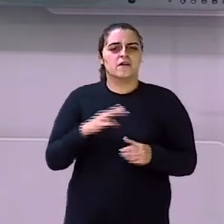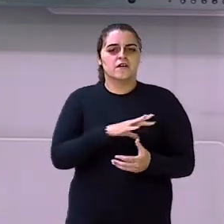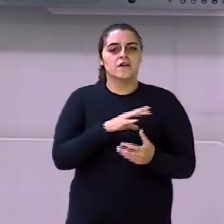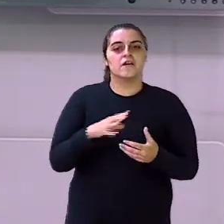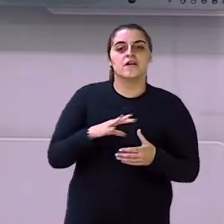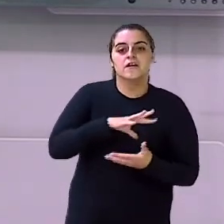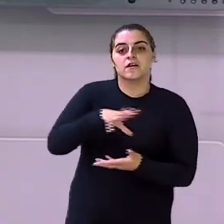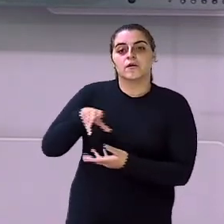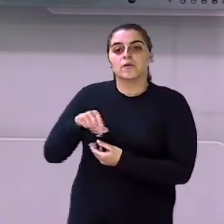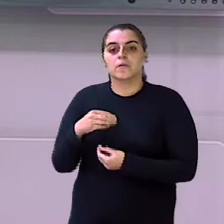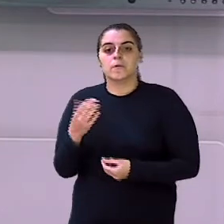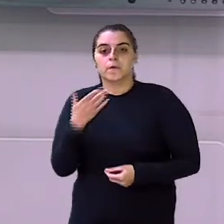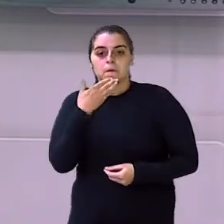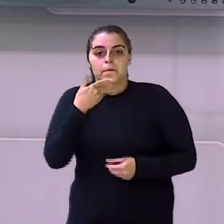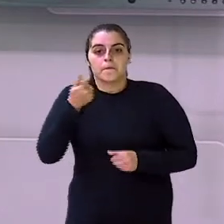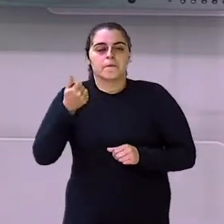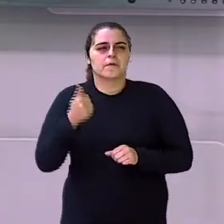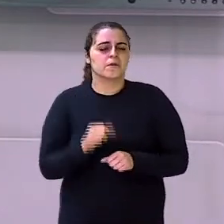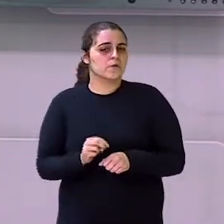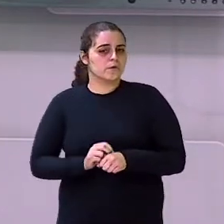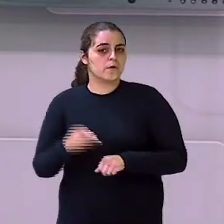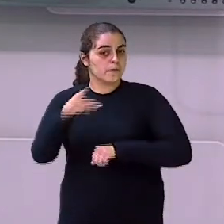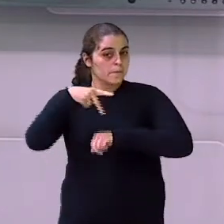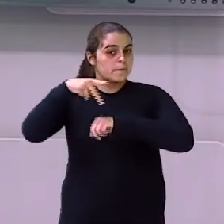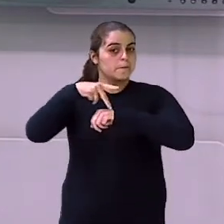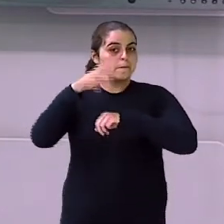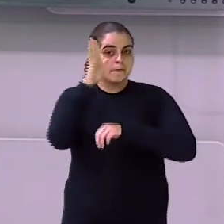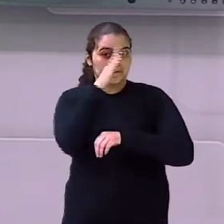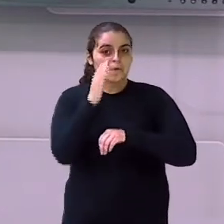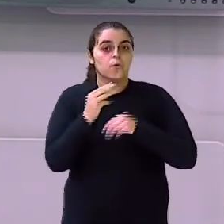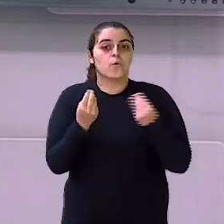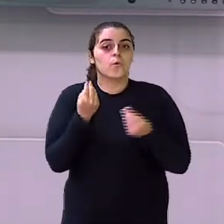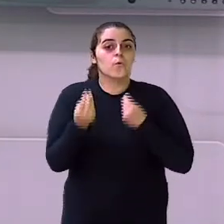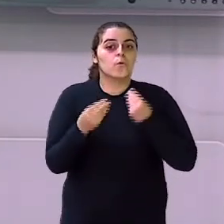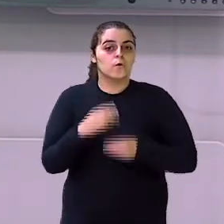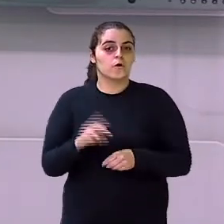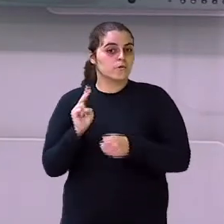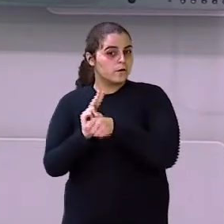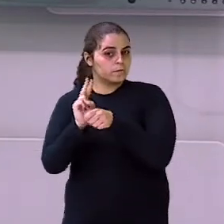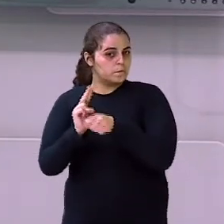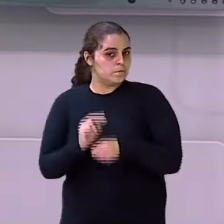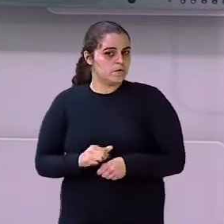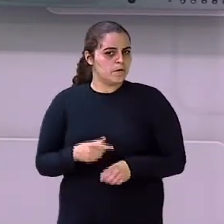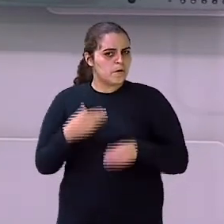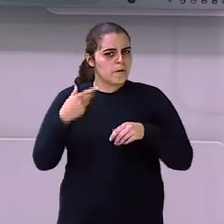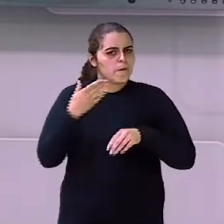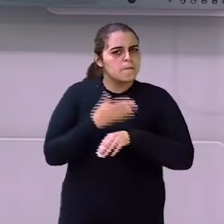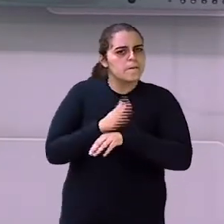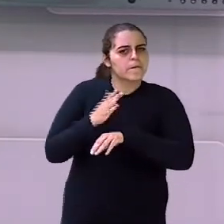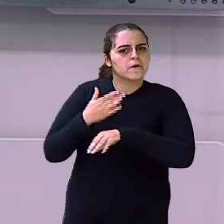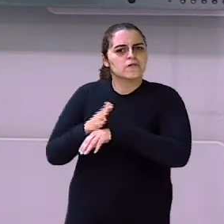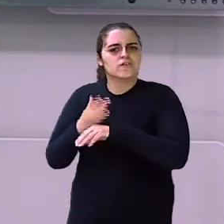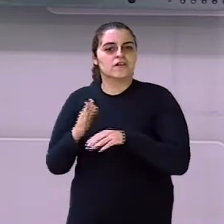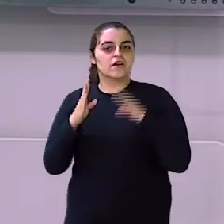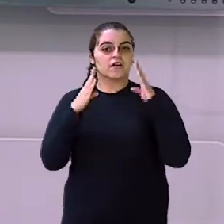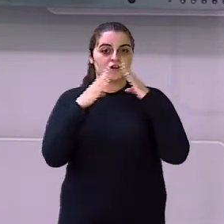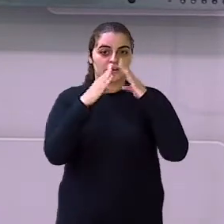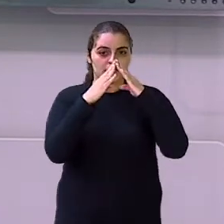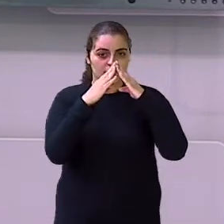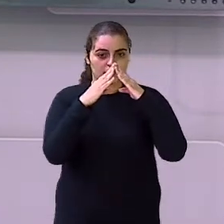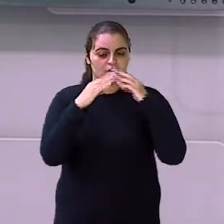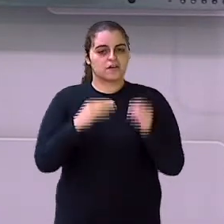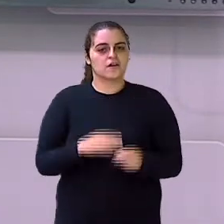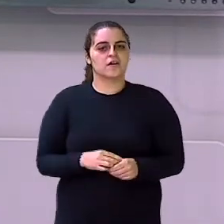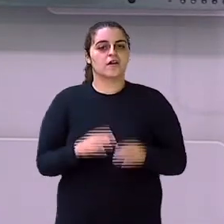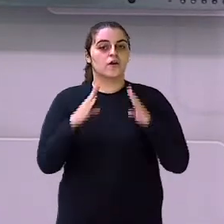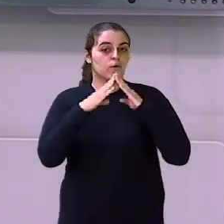Mas você tem essa chance A professora está aqui ensinando Como você pode praticar Aí mesmo na sua casa